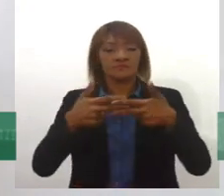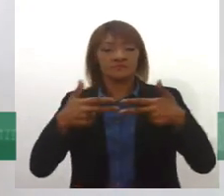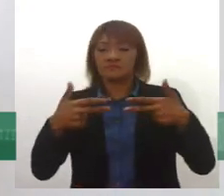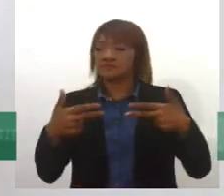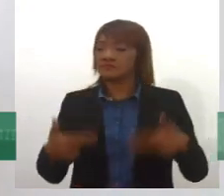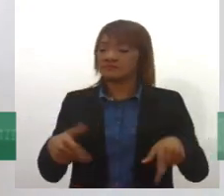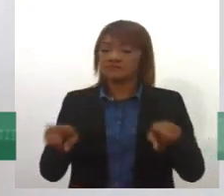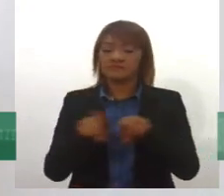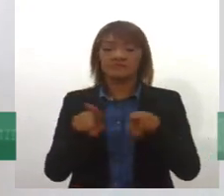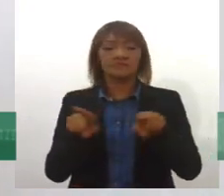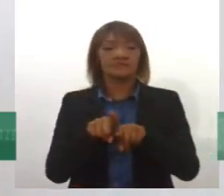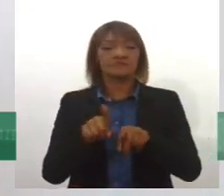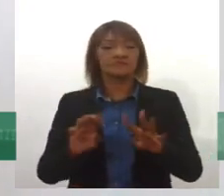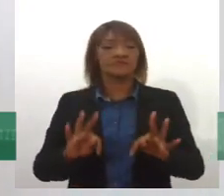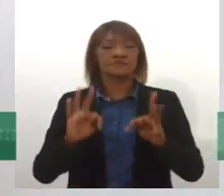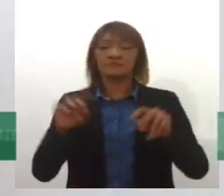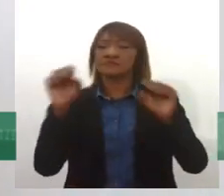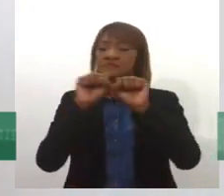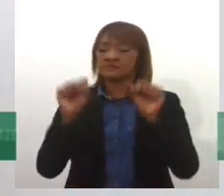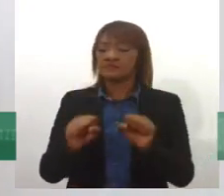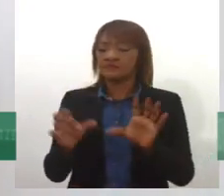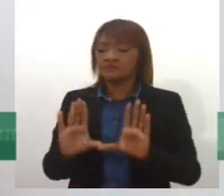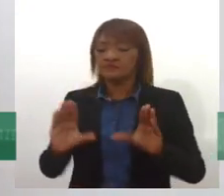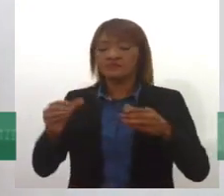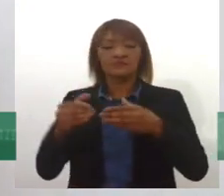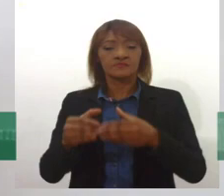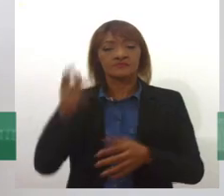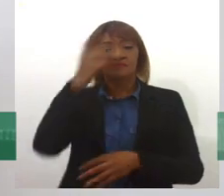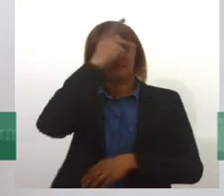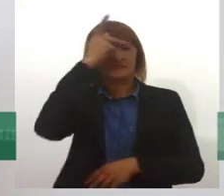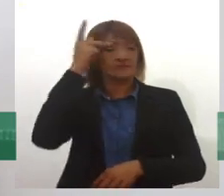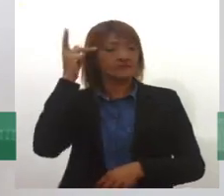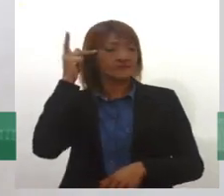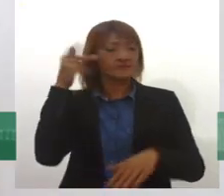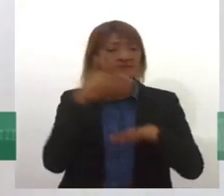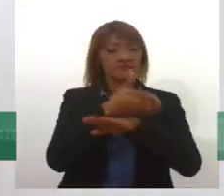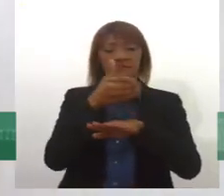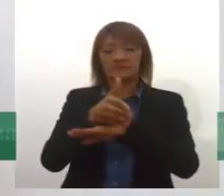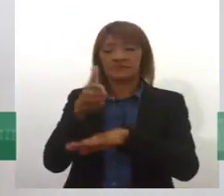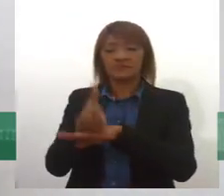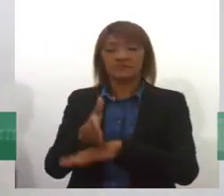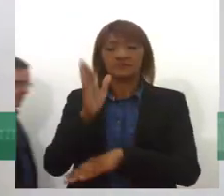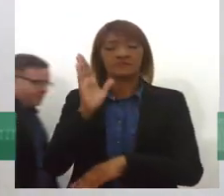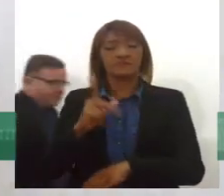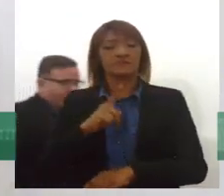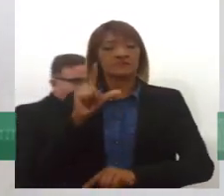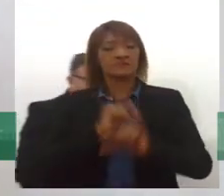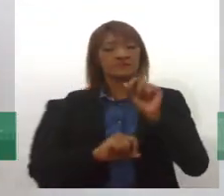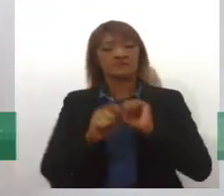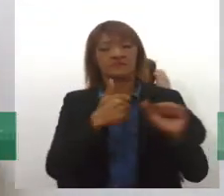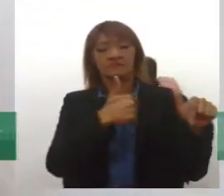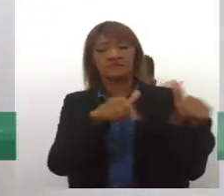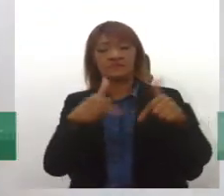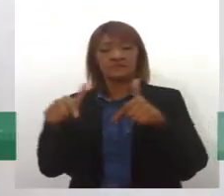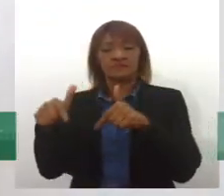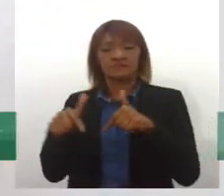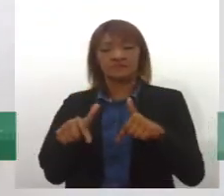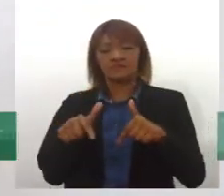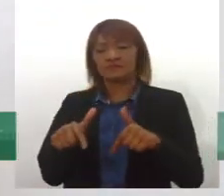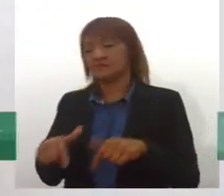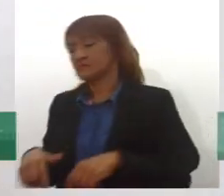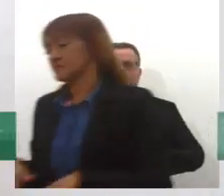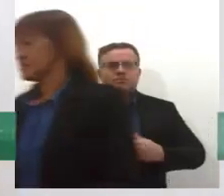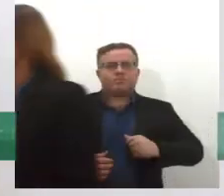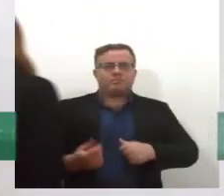de saúde, mas também em equipes, em pessoas, em serviços que são itinerantes, territoriais, como, por exemplo, eu falei